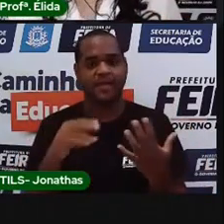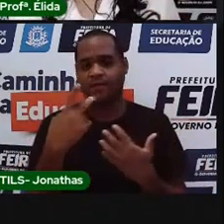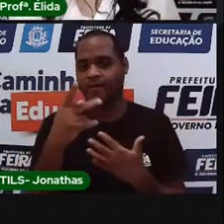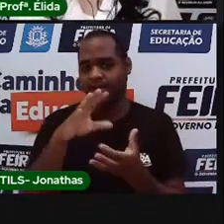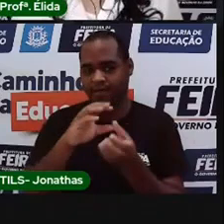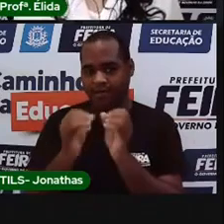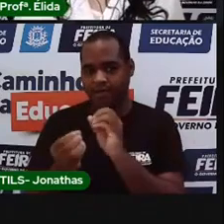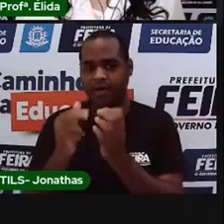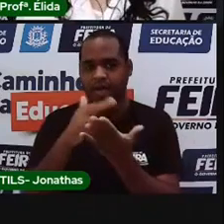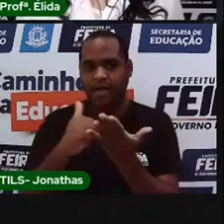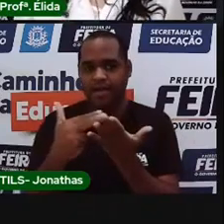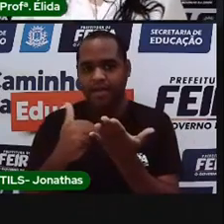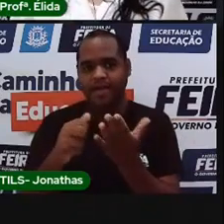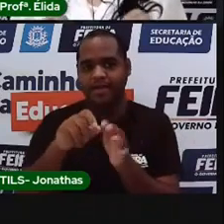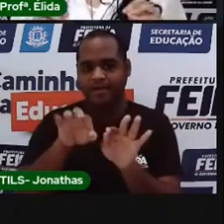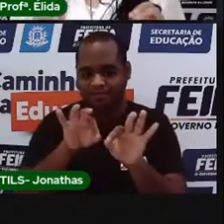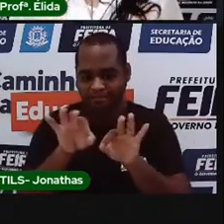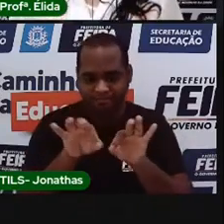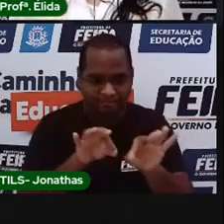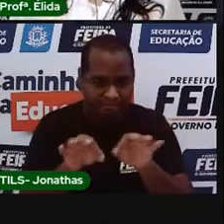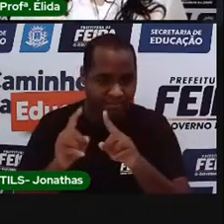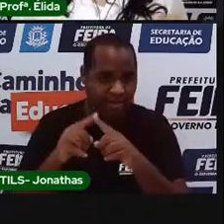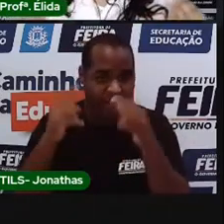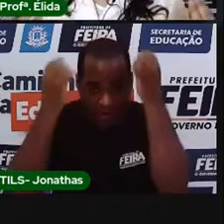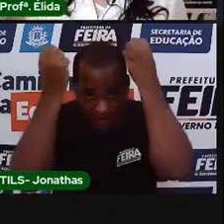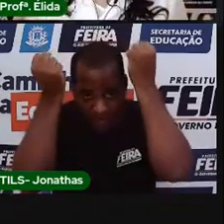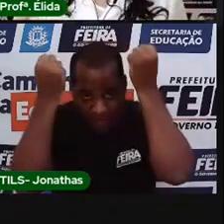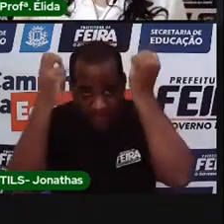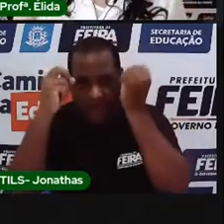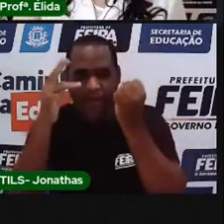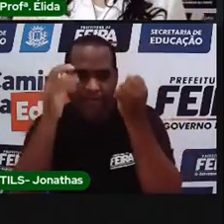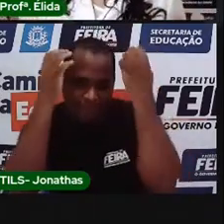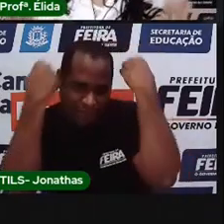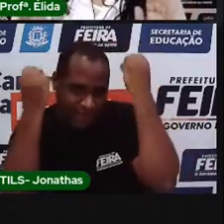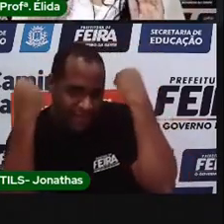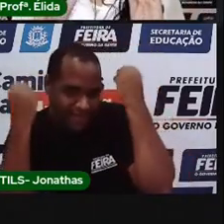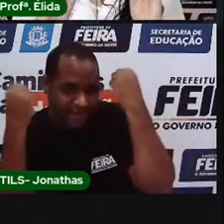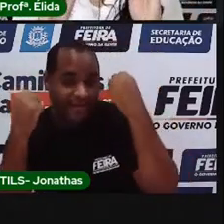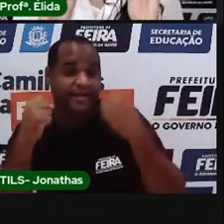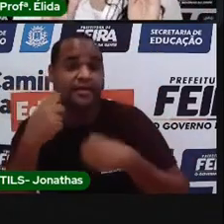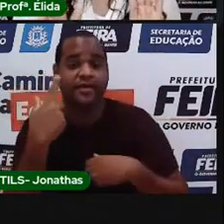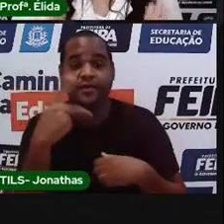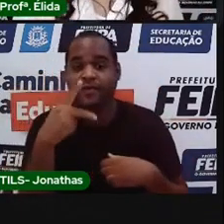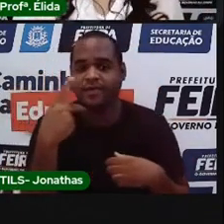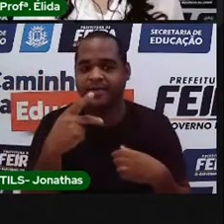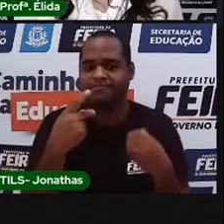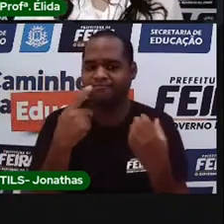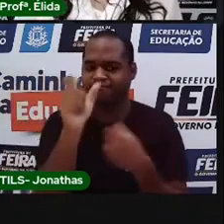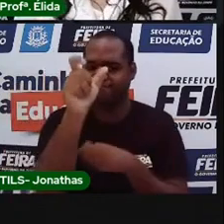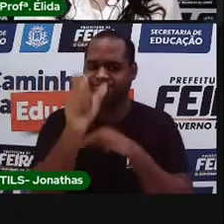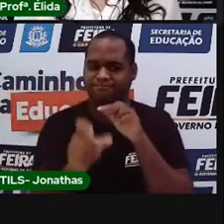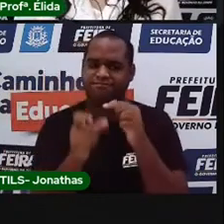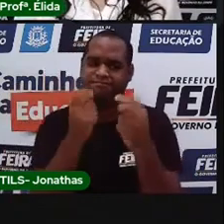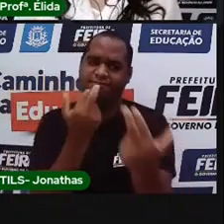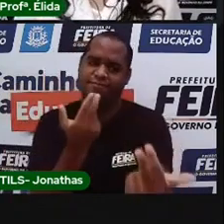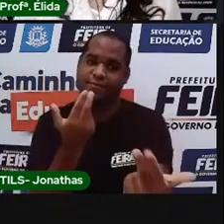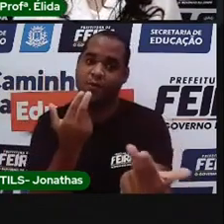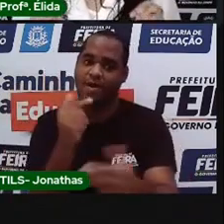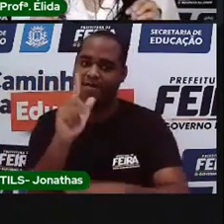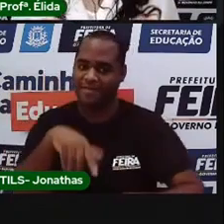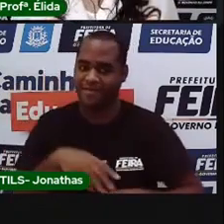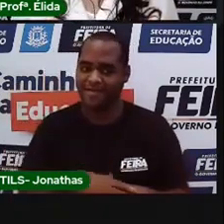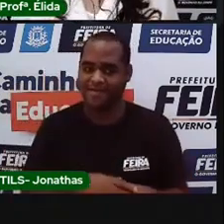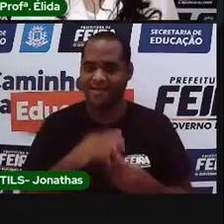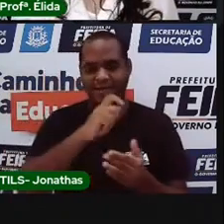desenhado vai ser um bonequinho, ou uma bonequinha, que seja muito parecido com você.